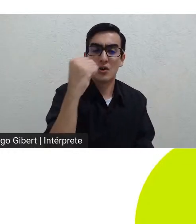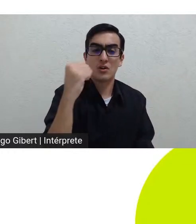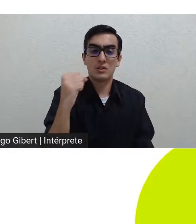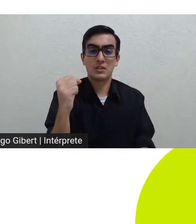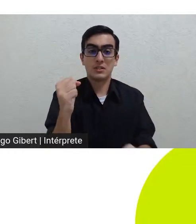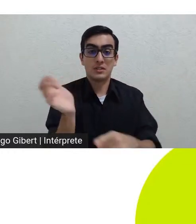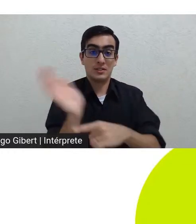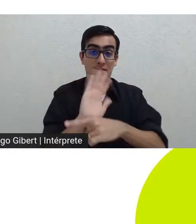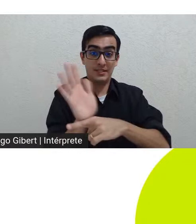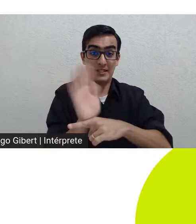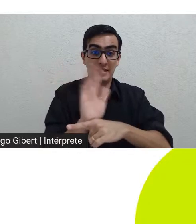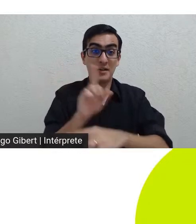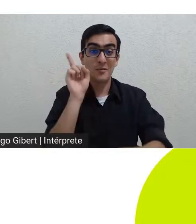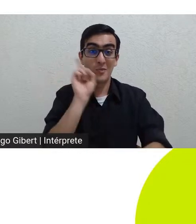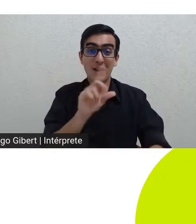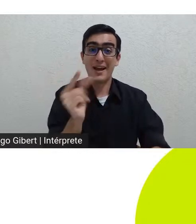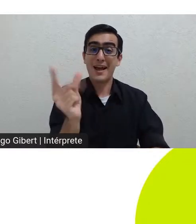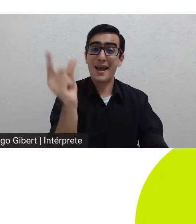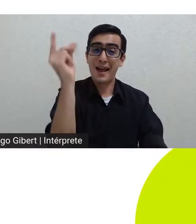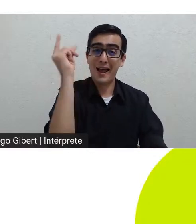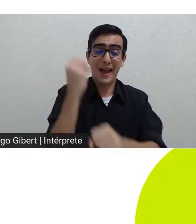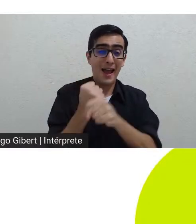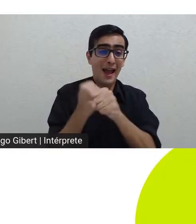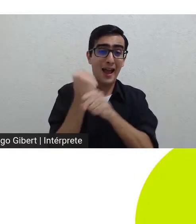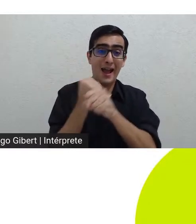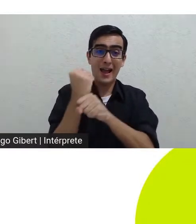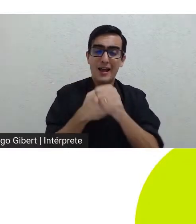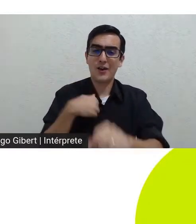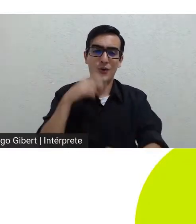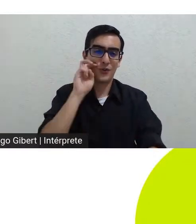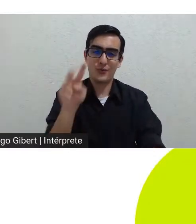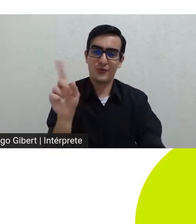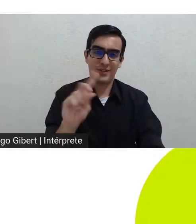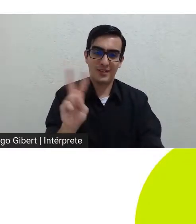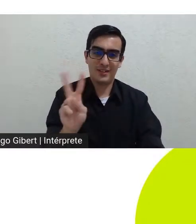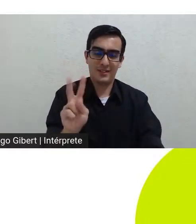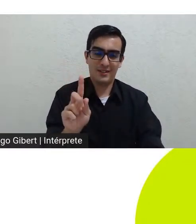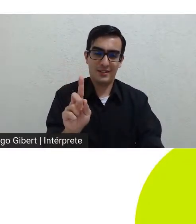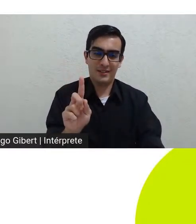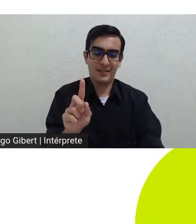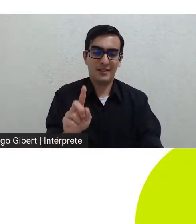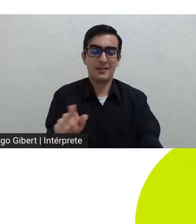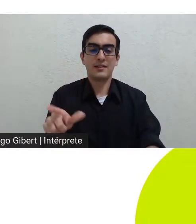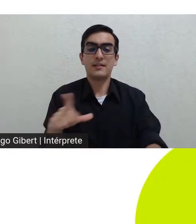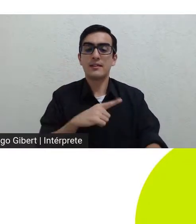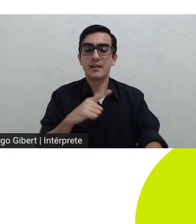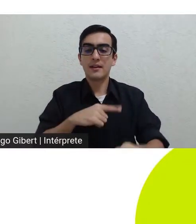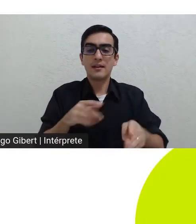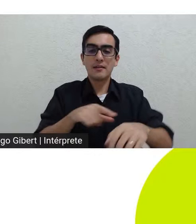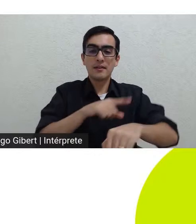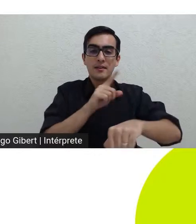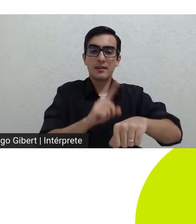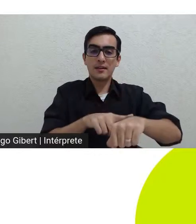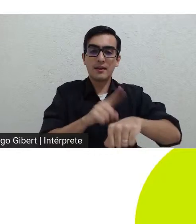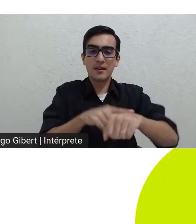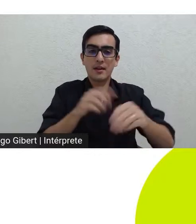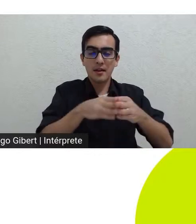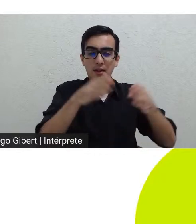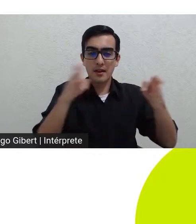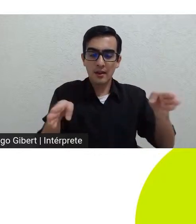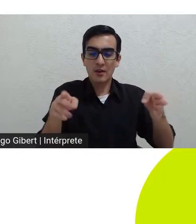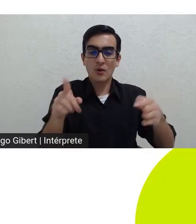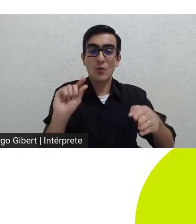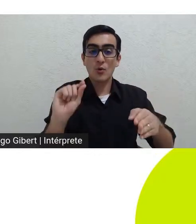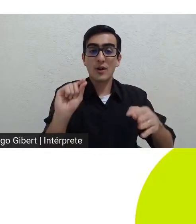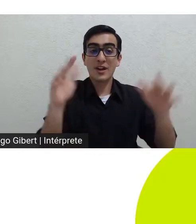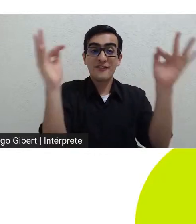que eu já não vi há muitos anos e que me remete para um dos períodos mais felizes do cinema americano que foi a